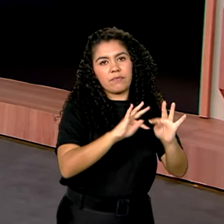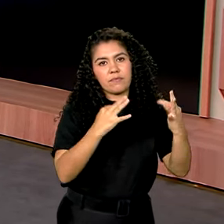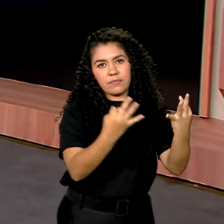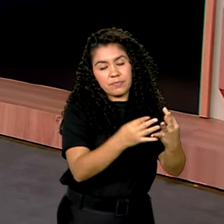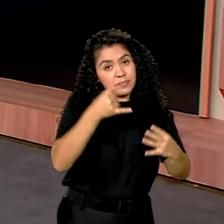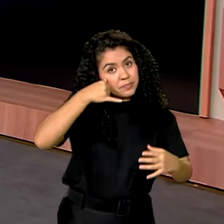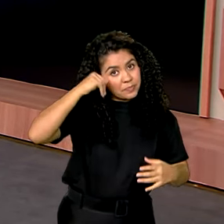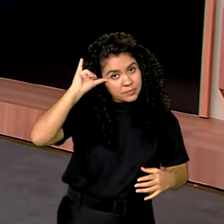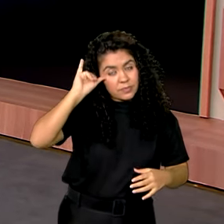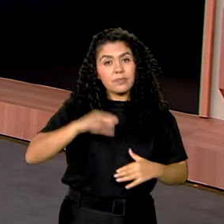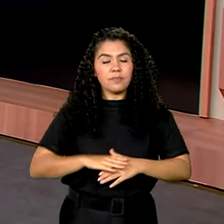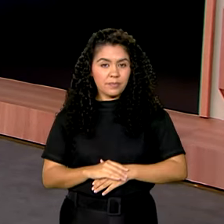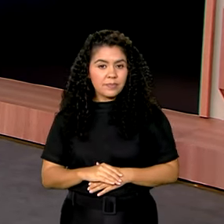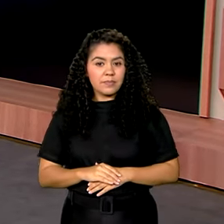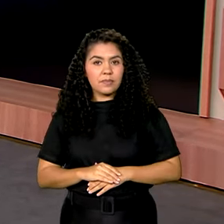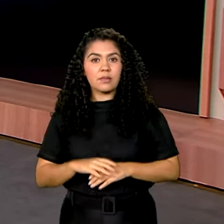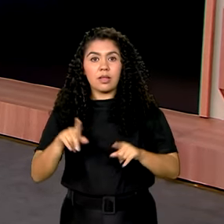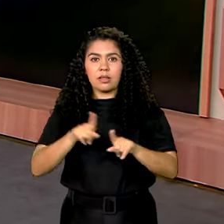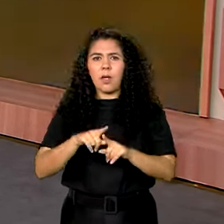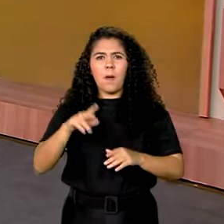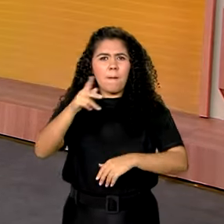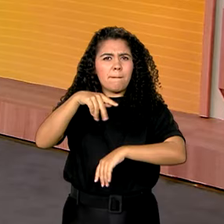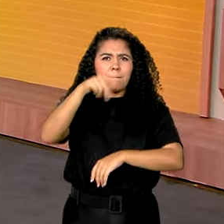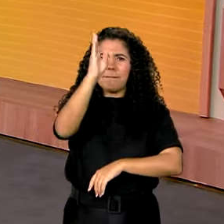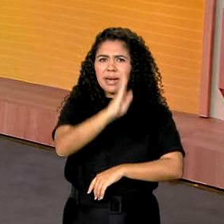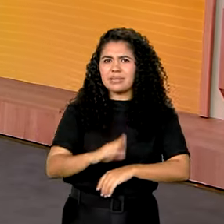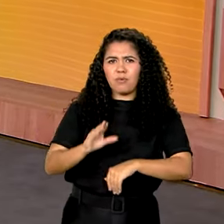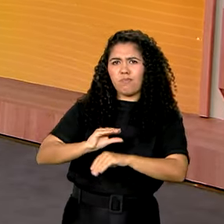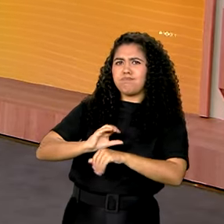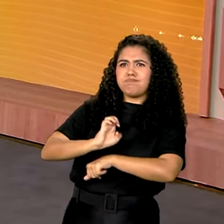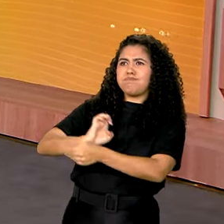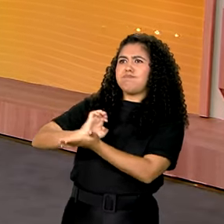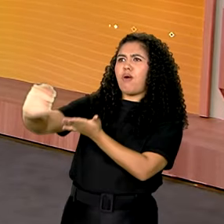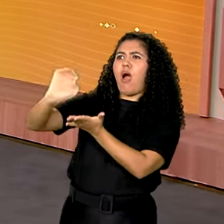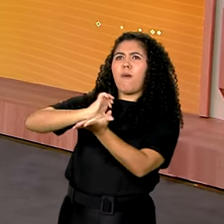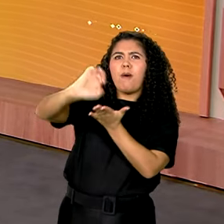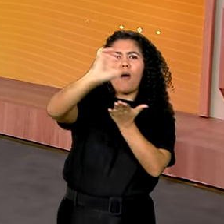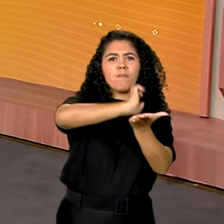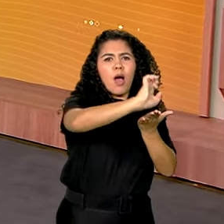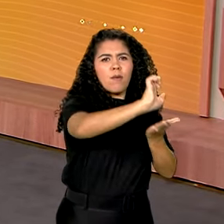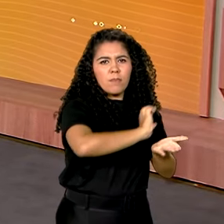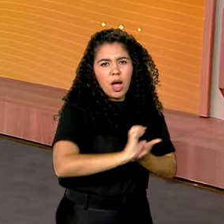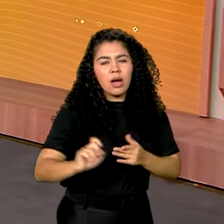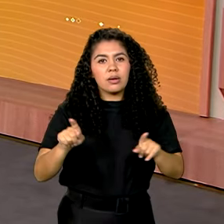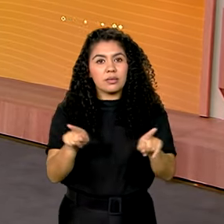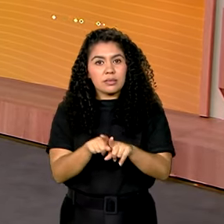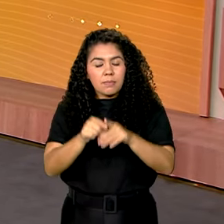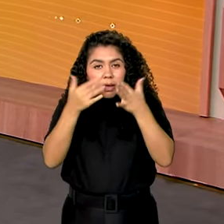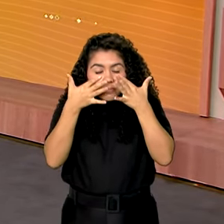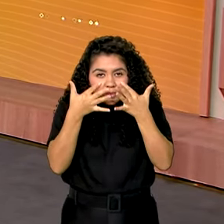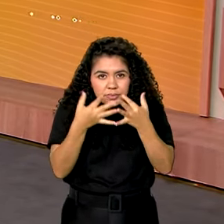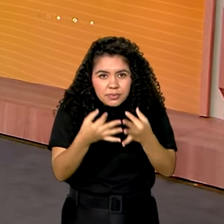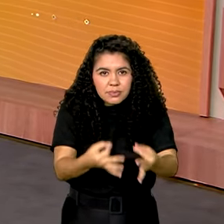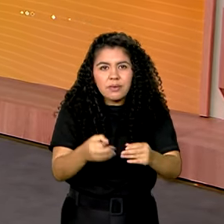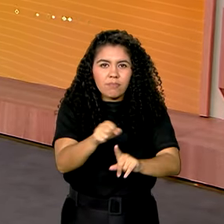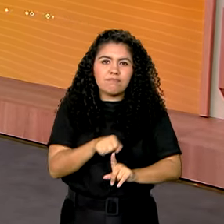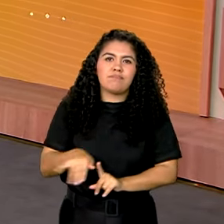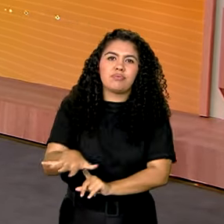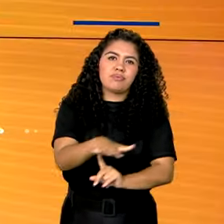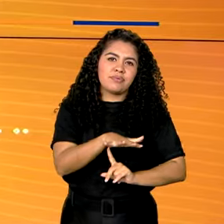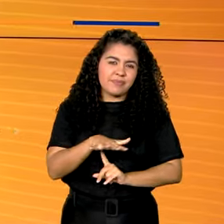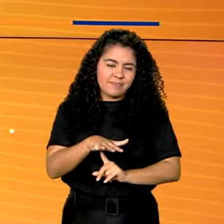É assim, o Brasil exportando mais, plantando mais e sem descuidar da preservação do meio ambiente.